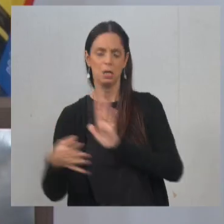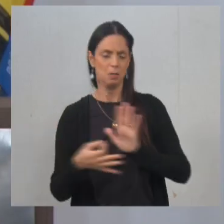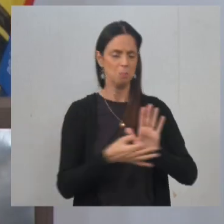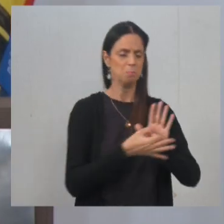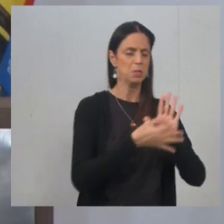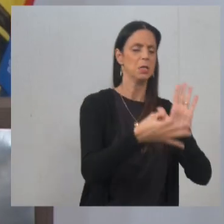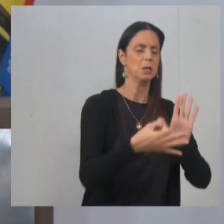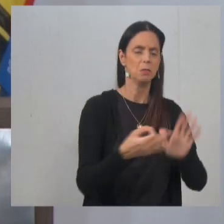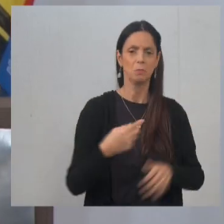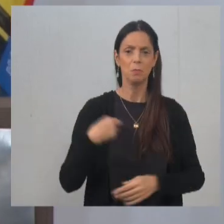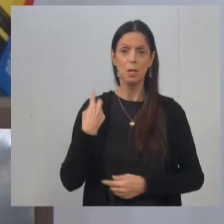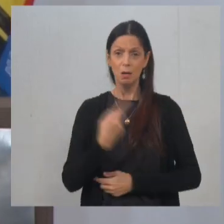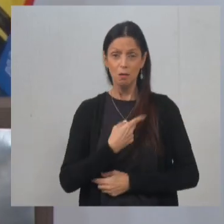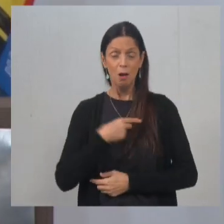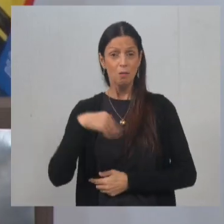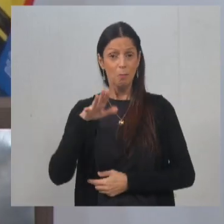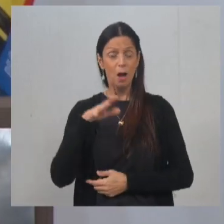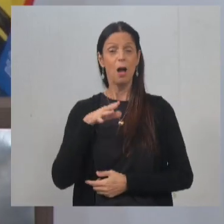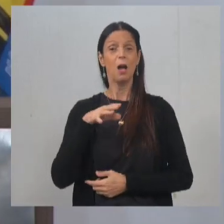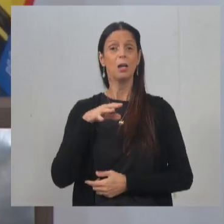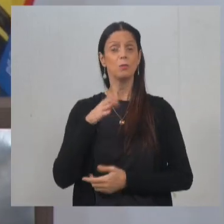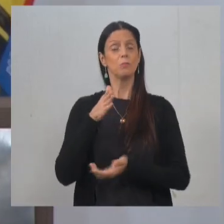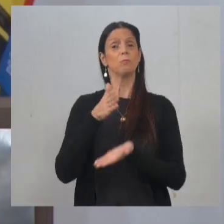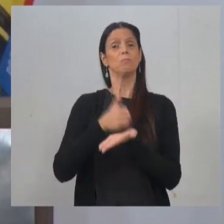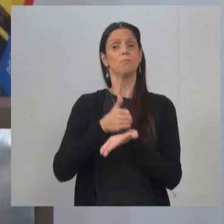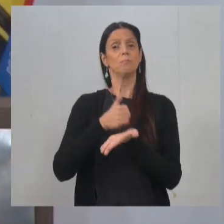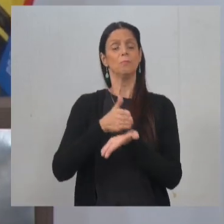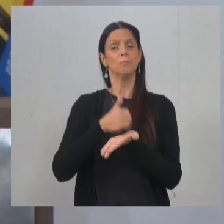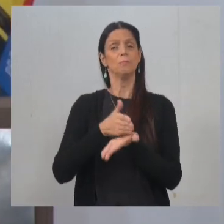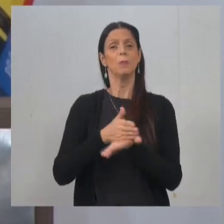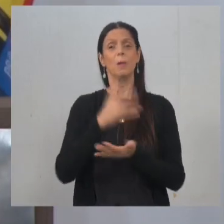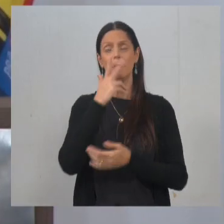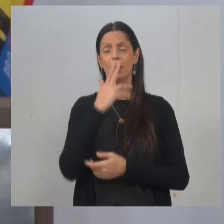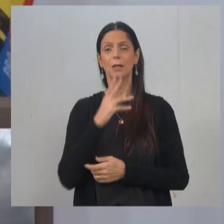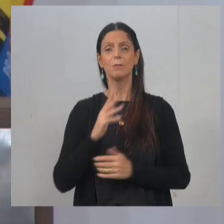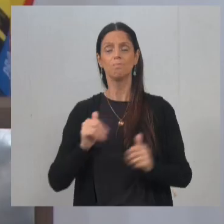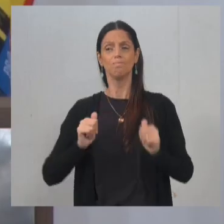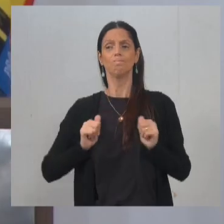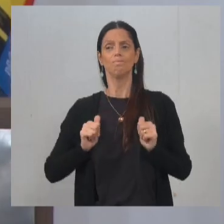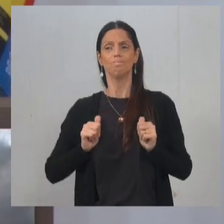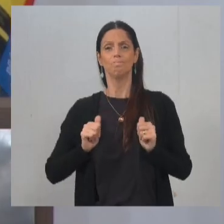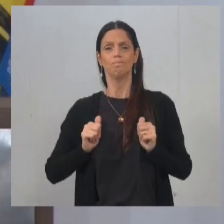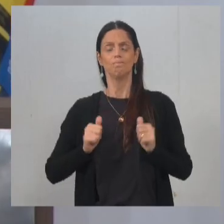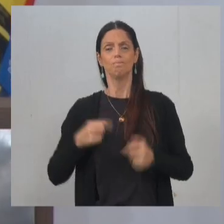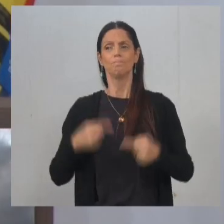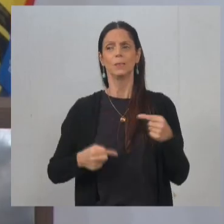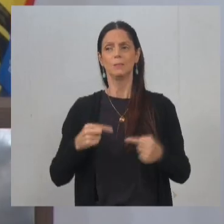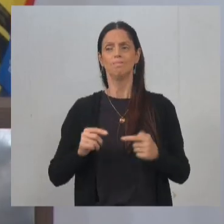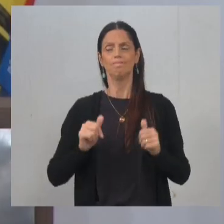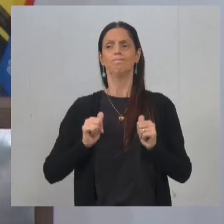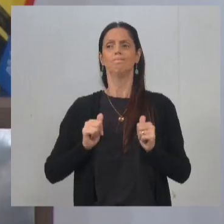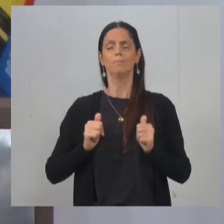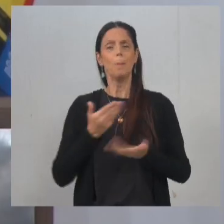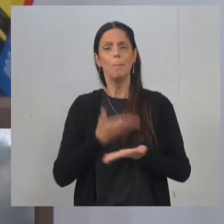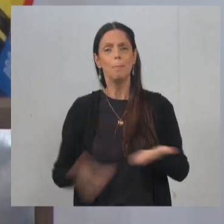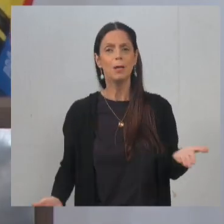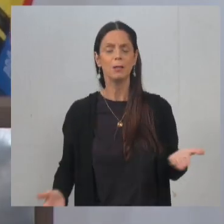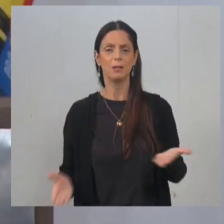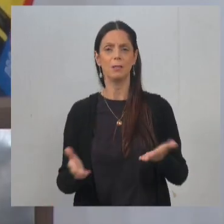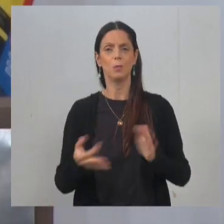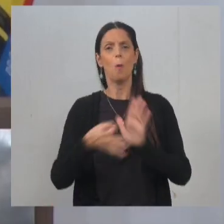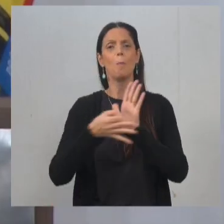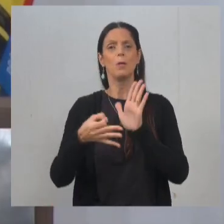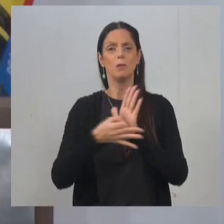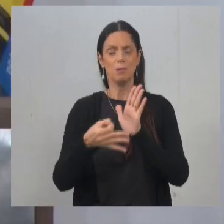um posicionamento muito do centro, do centro democrático, ficamos fora de algumas discussões, e a gente está perdendo espaços na política brasileira. Mas existem